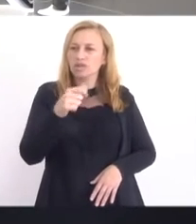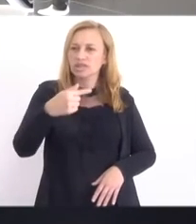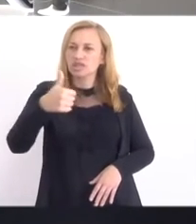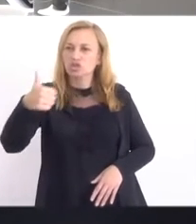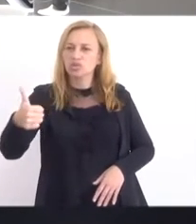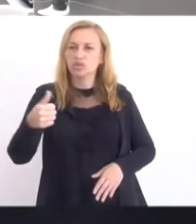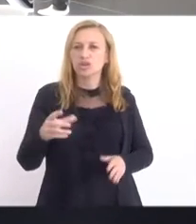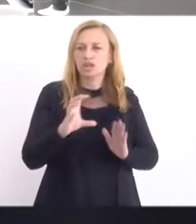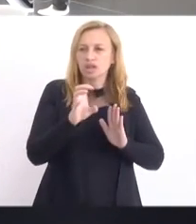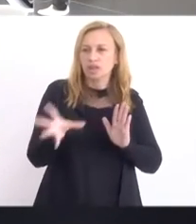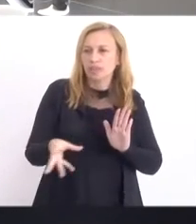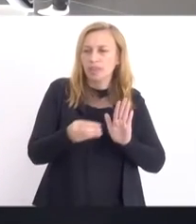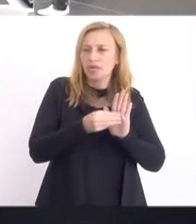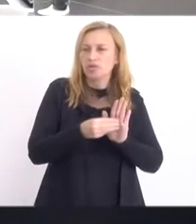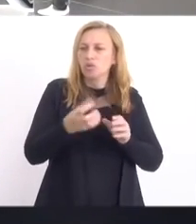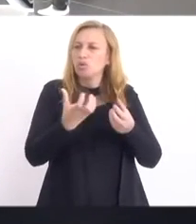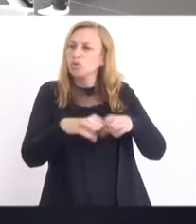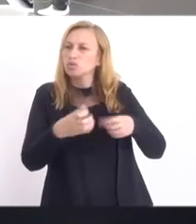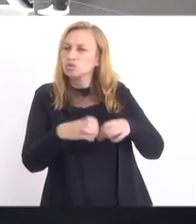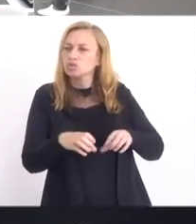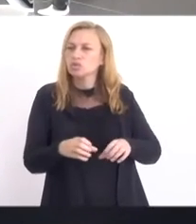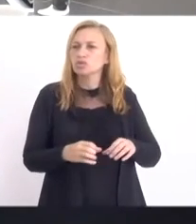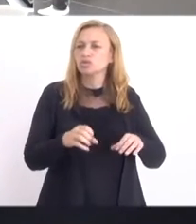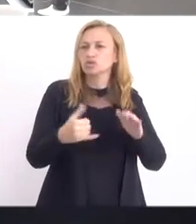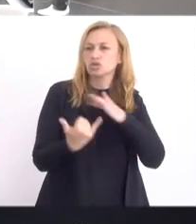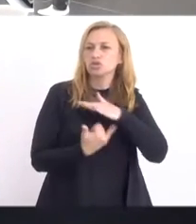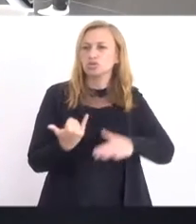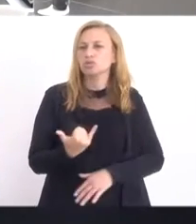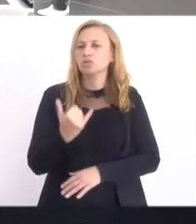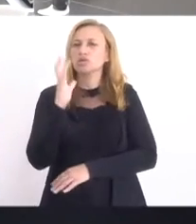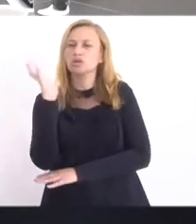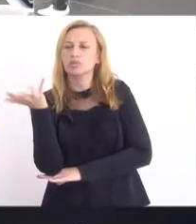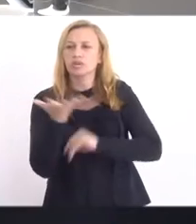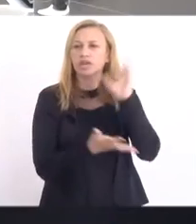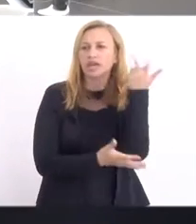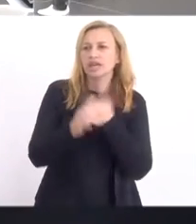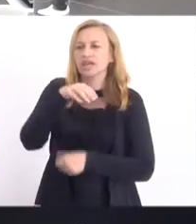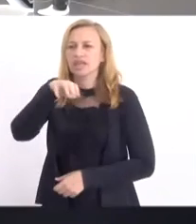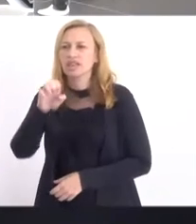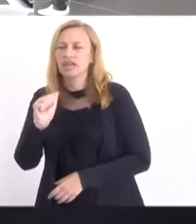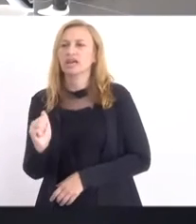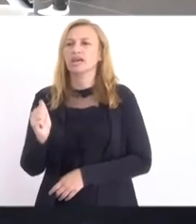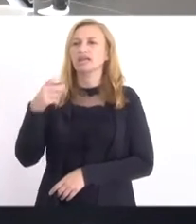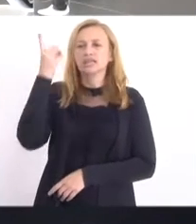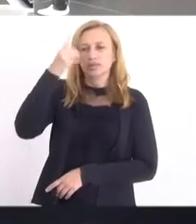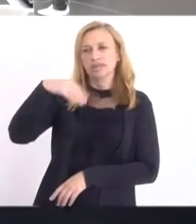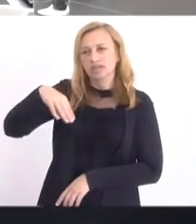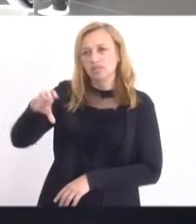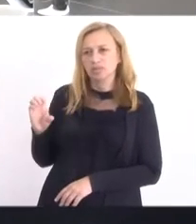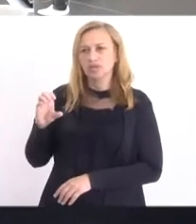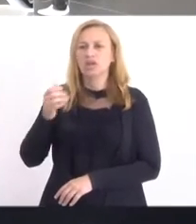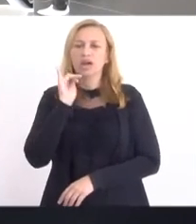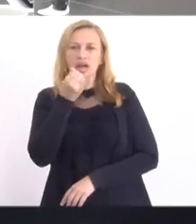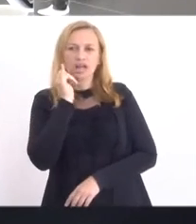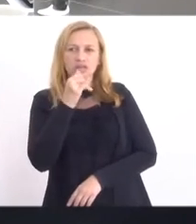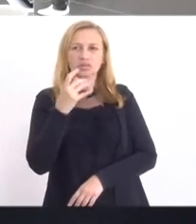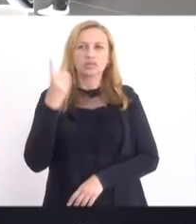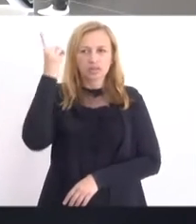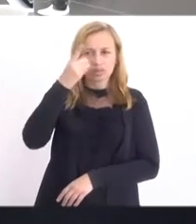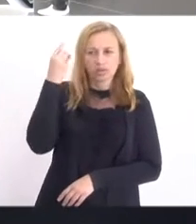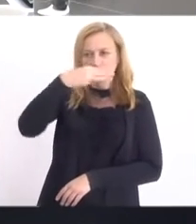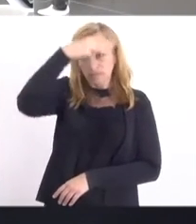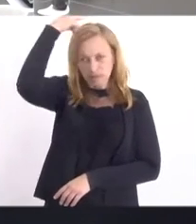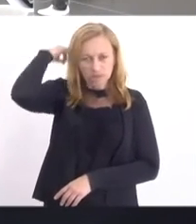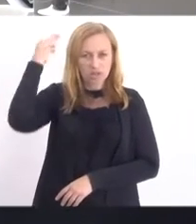nomeação e posse para o concurso público do Instituto Estadual do Ambiente, INEA. Autor, deputado Carlos Mink. Relator, deputado Márcio